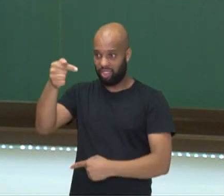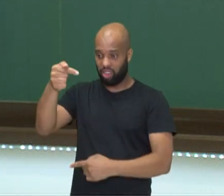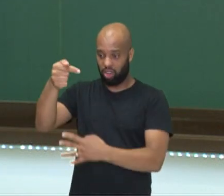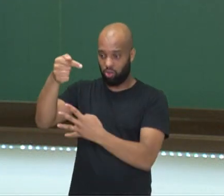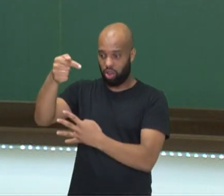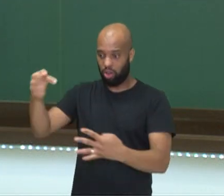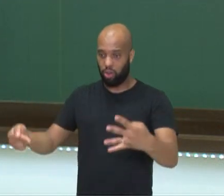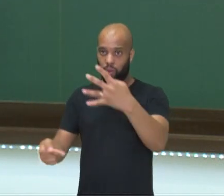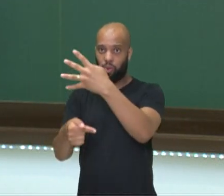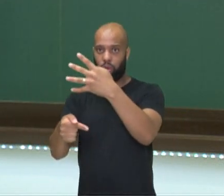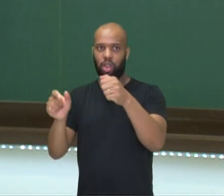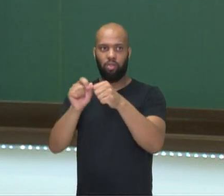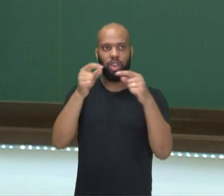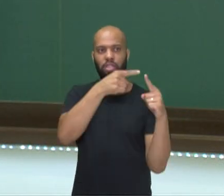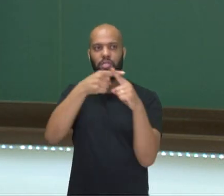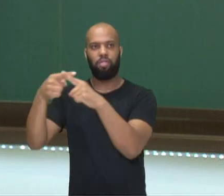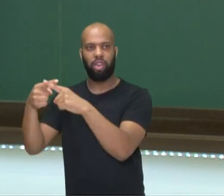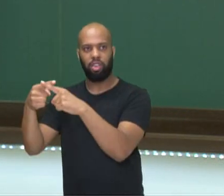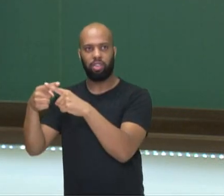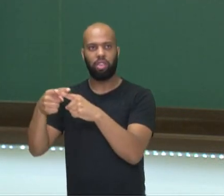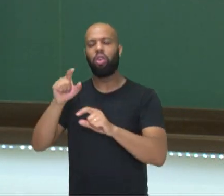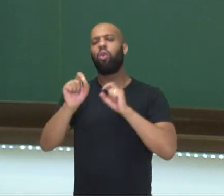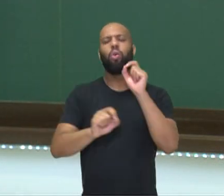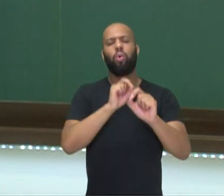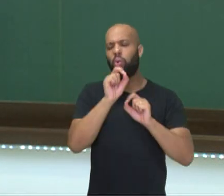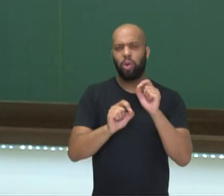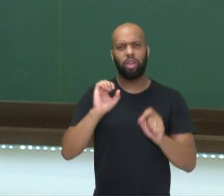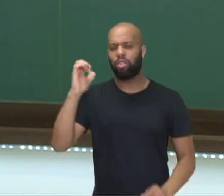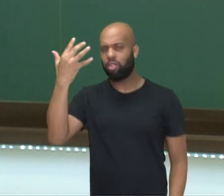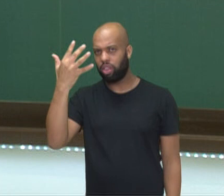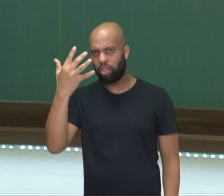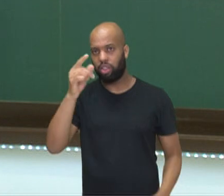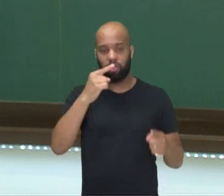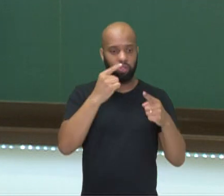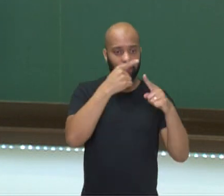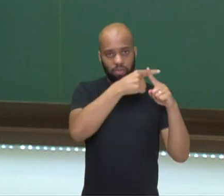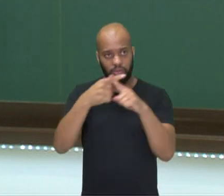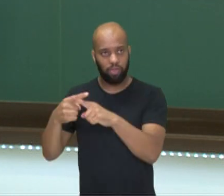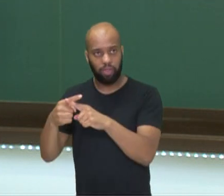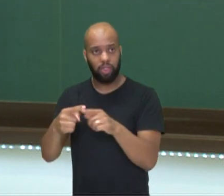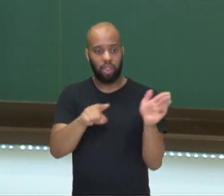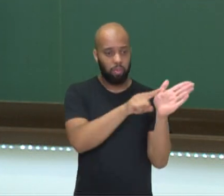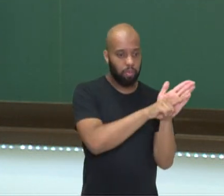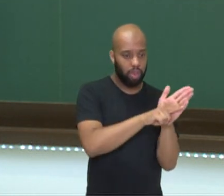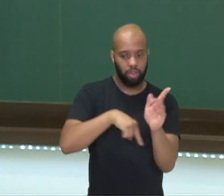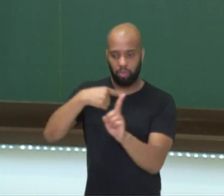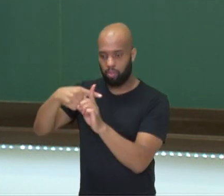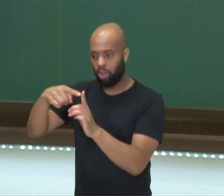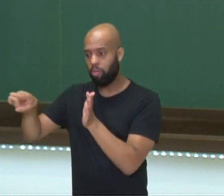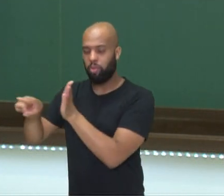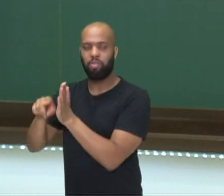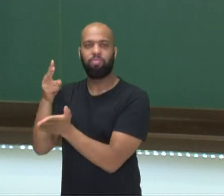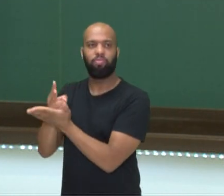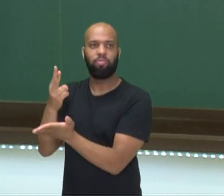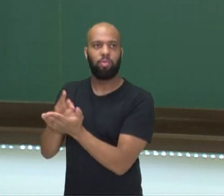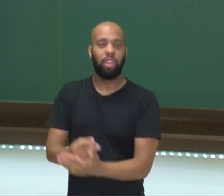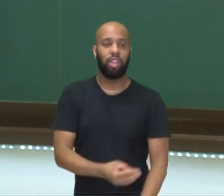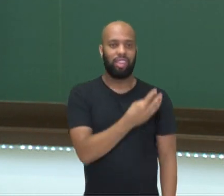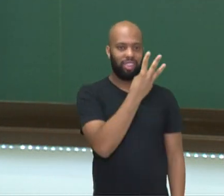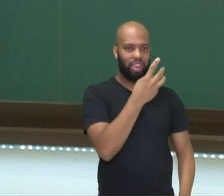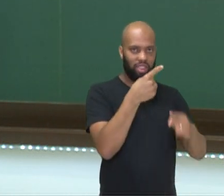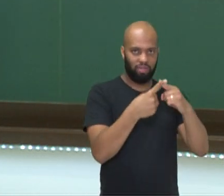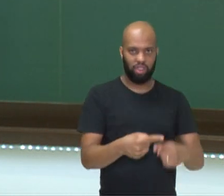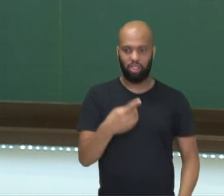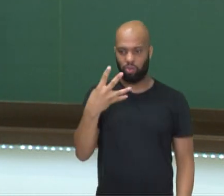vezes 4 sétimos, que é o inverso dos 7 quartos. Menos com mais é menos. 3 vezes 4 é